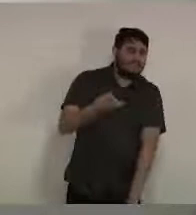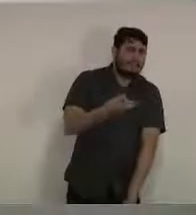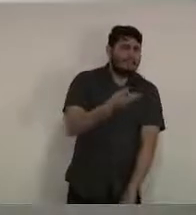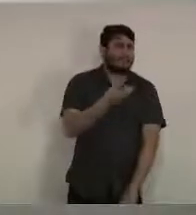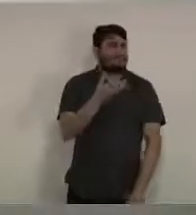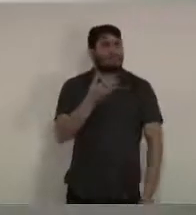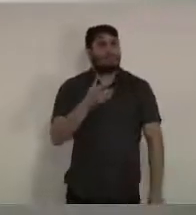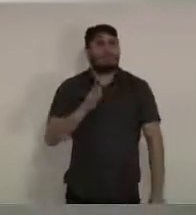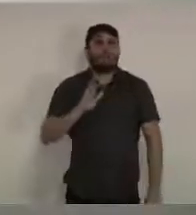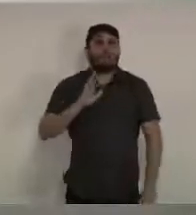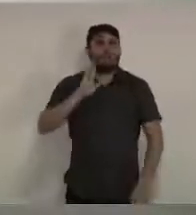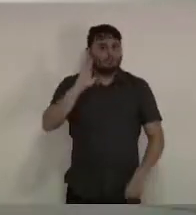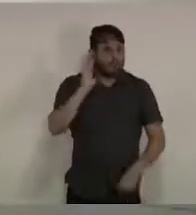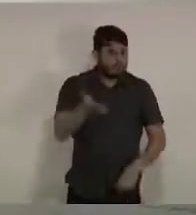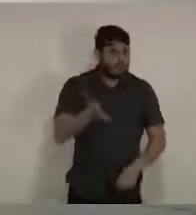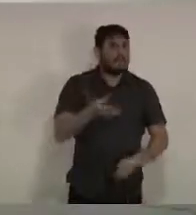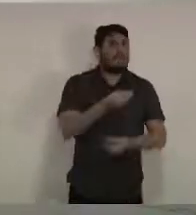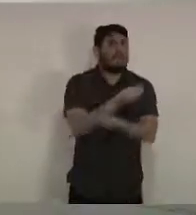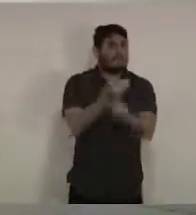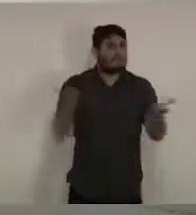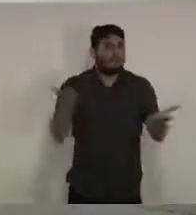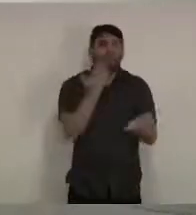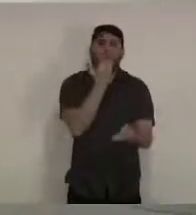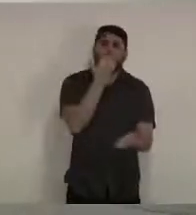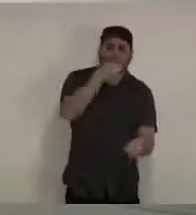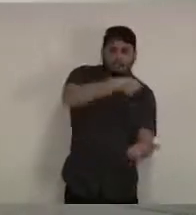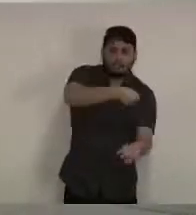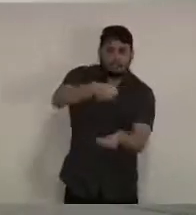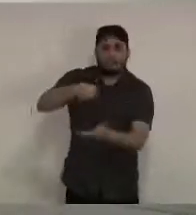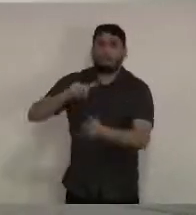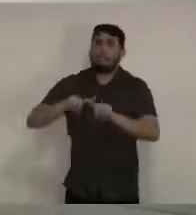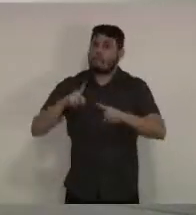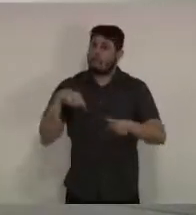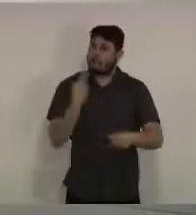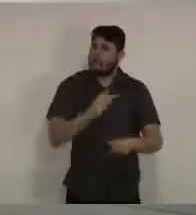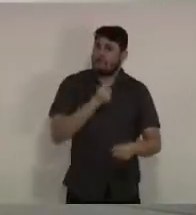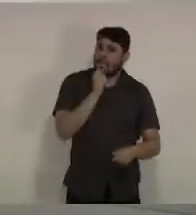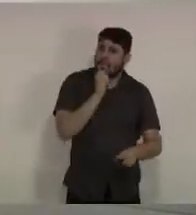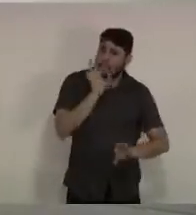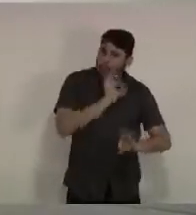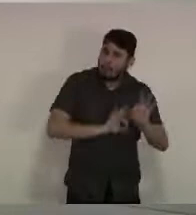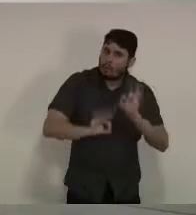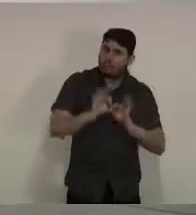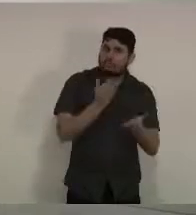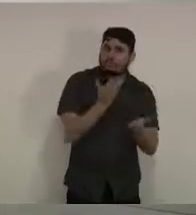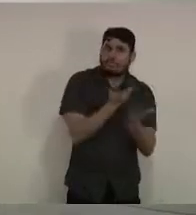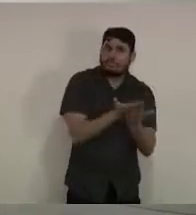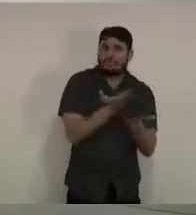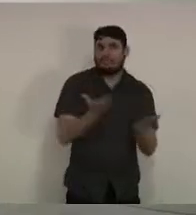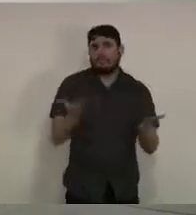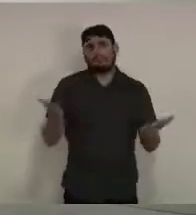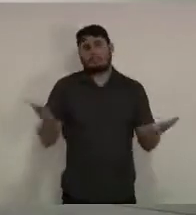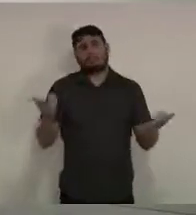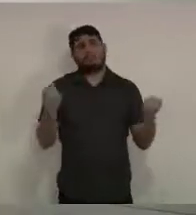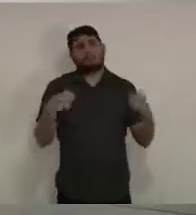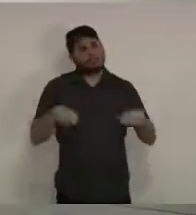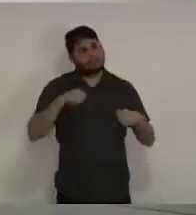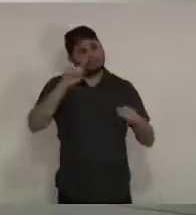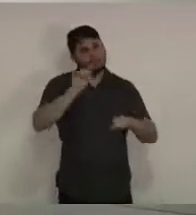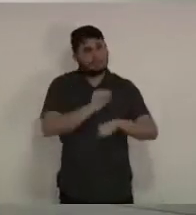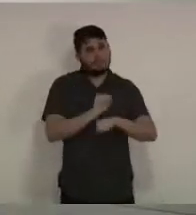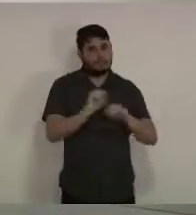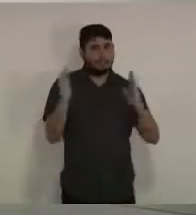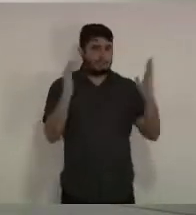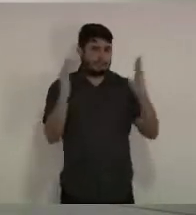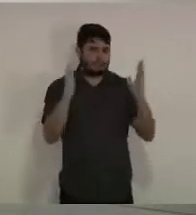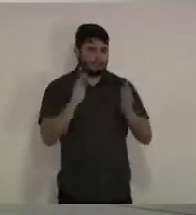mês passado e a gente está fazendo a mesma entrega assim que possível só registrando aqui a Rádio Jornal perguntou também sobre os kits e sobre o São